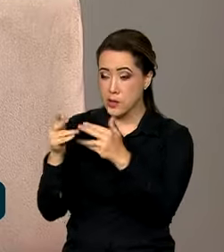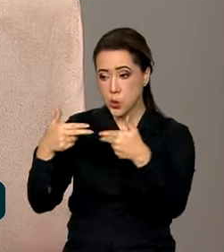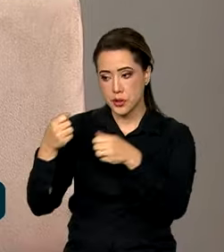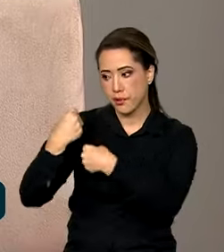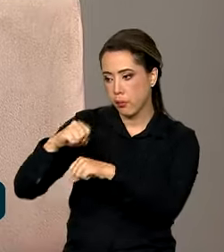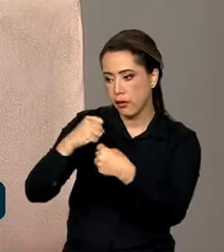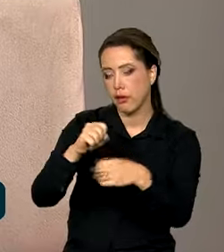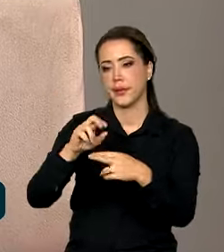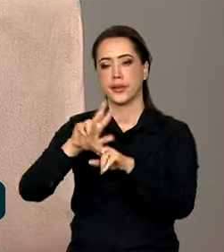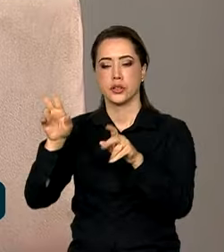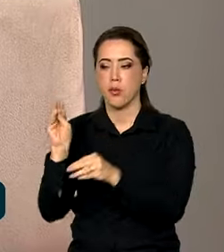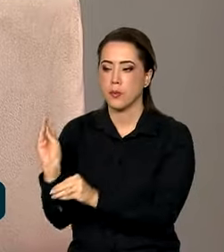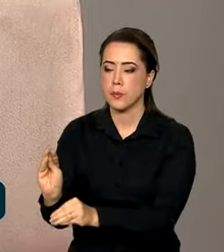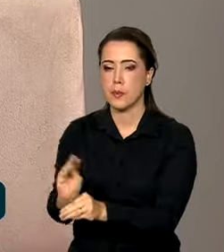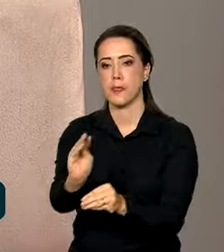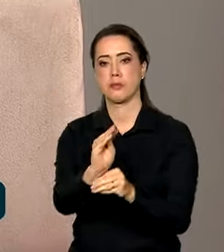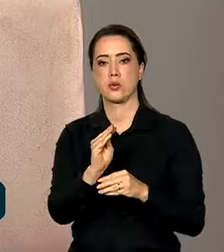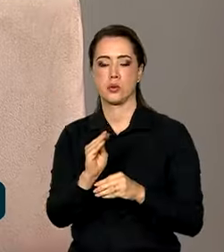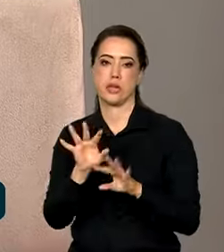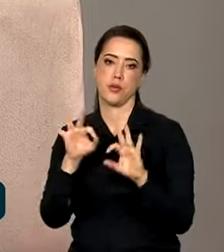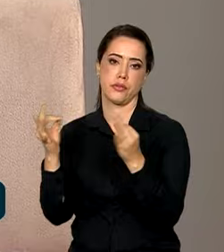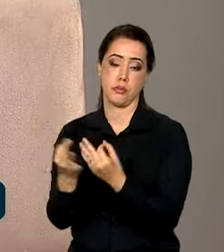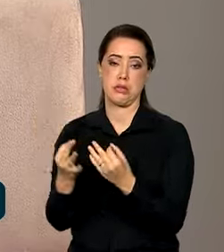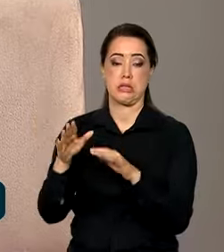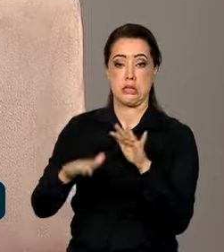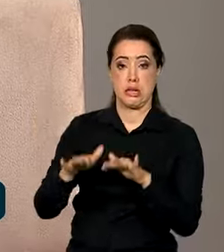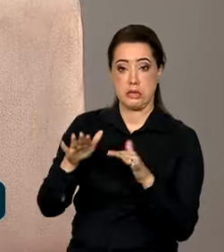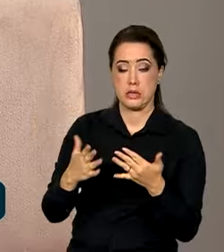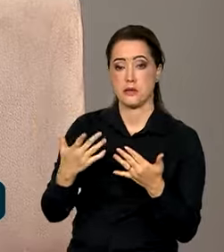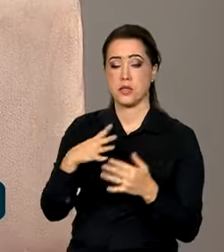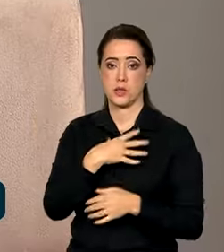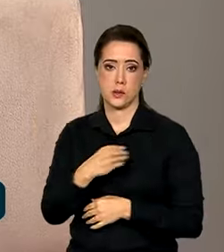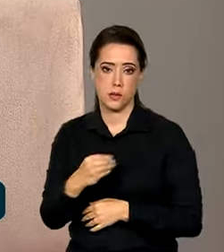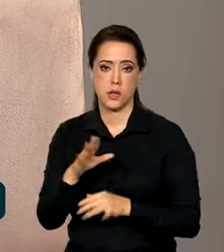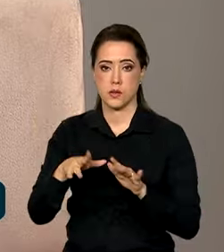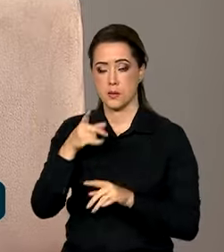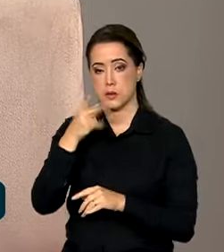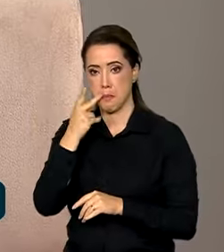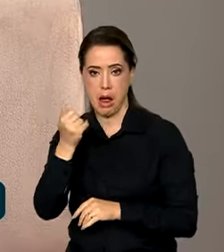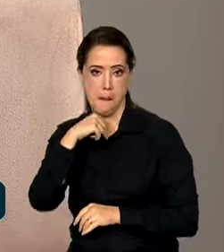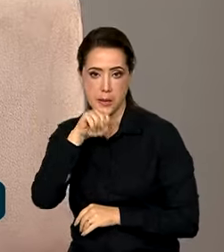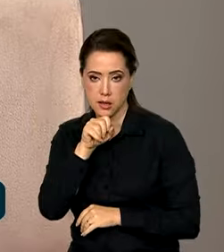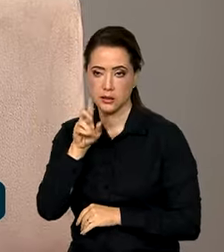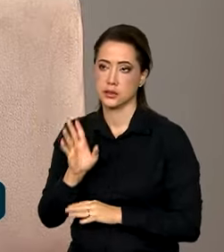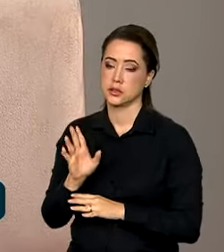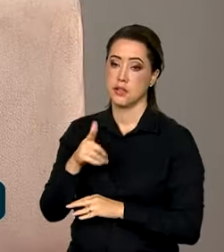incluem principalmente os cuidados com os familiares, às vezes filhos, às vezes pais, enfim.